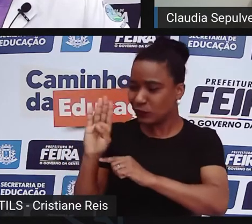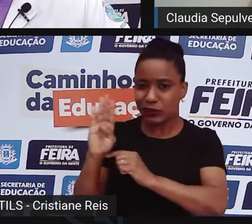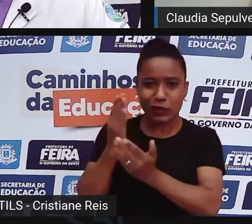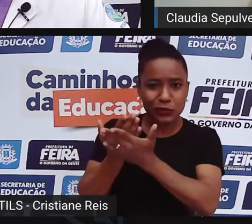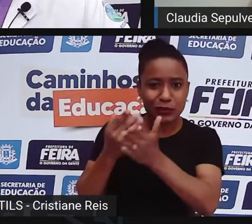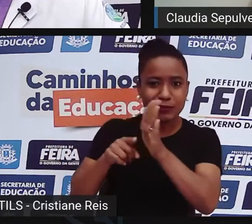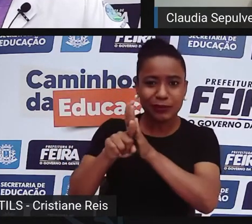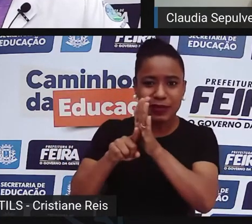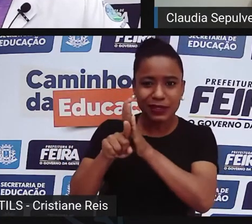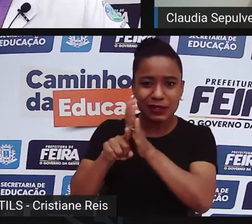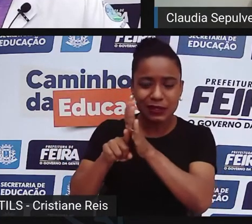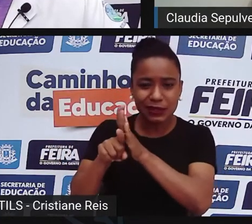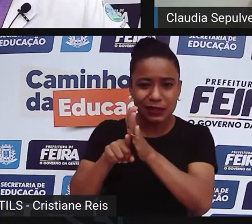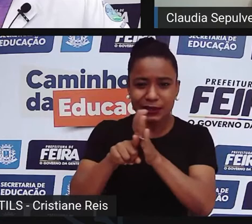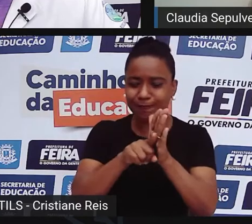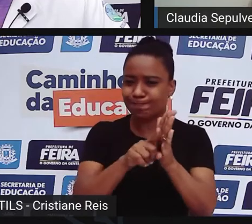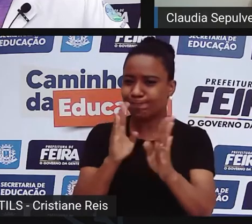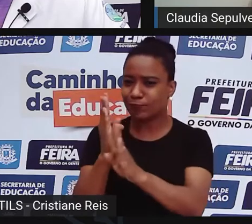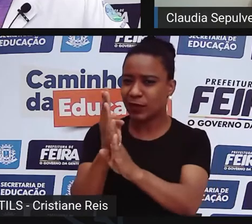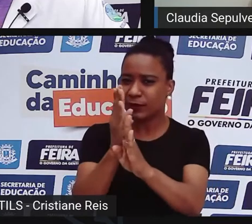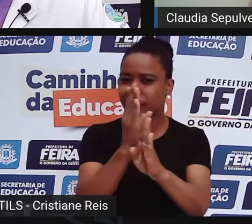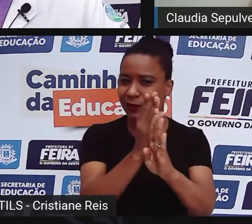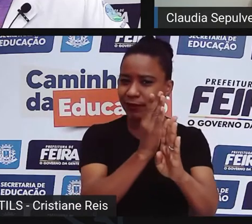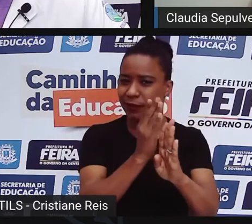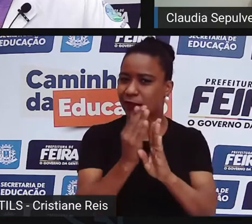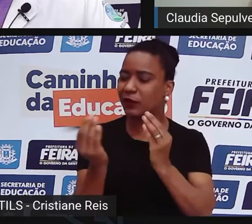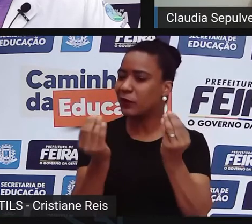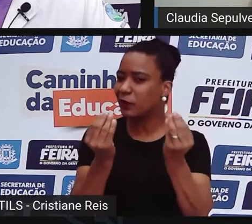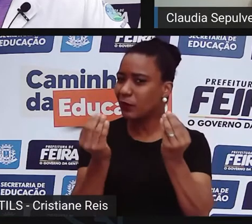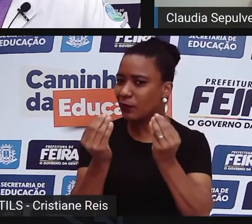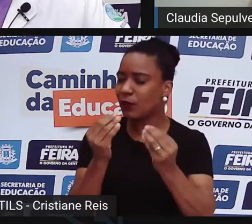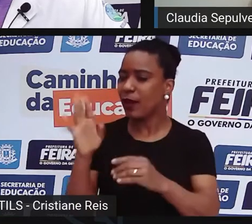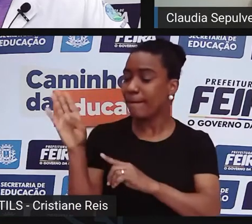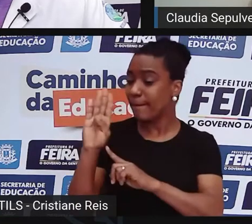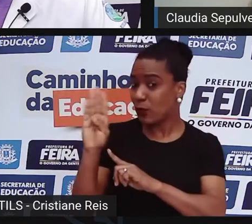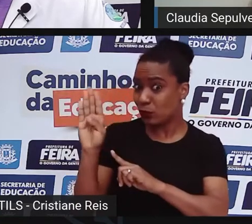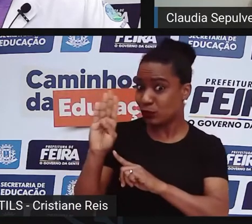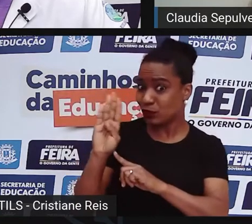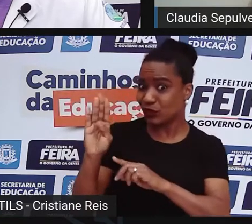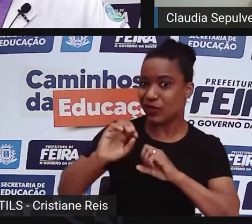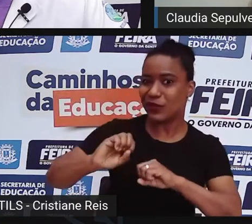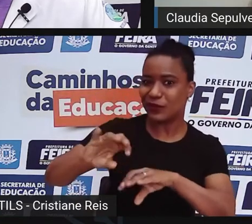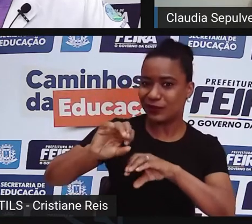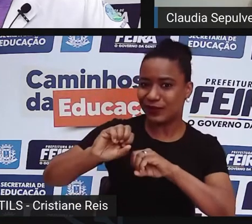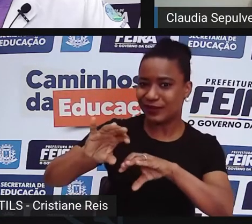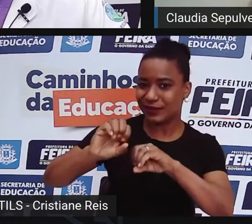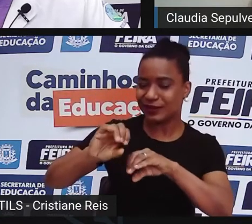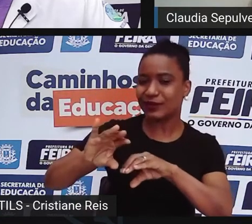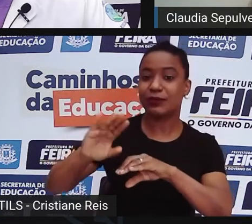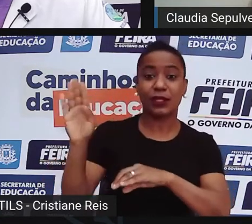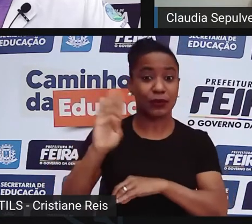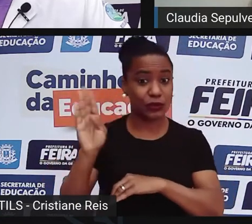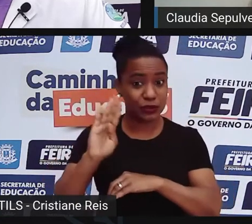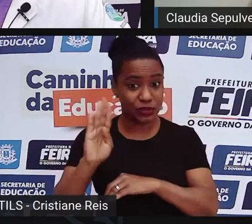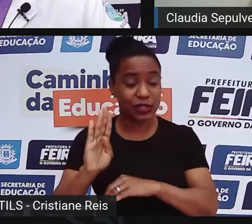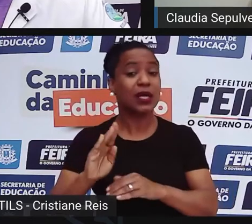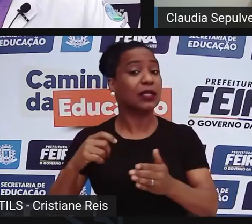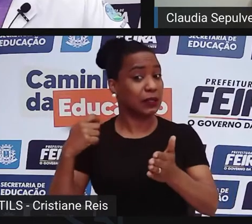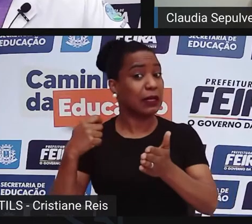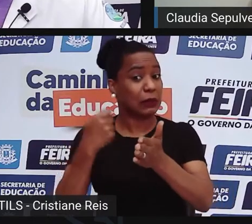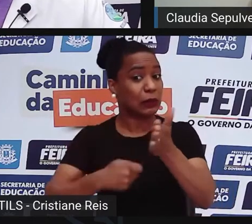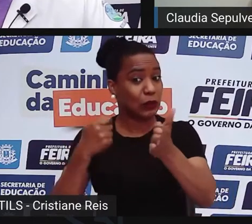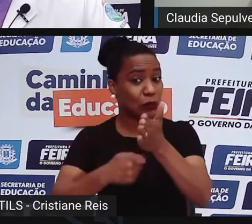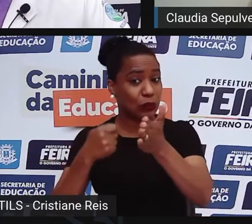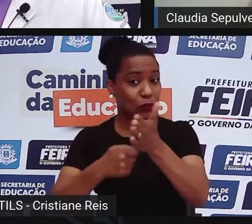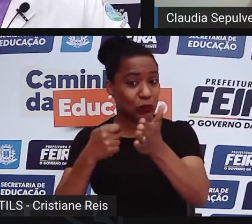comecei a pensar estratégias de como usar a biologia e o ensino de biologia nessa luta anti-racismo. Então,